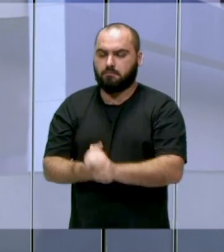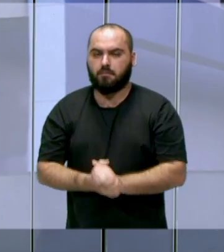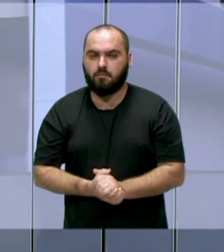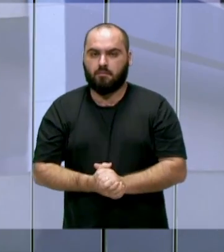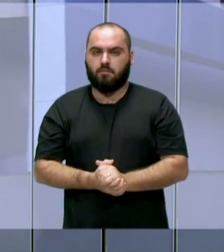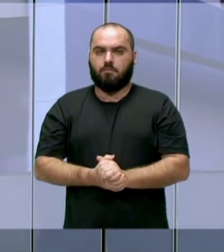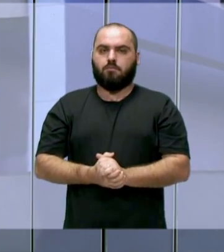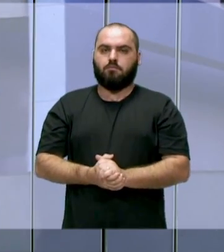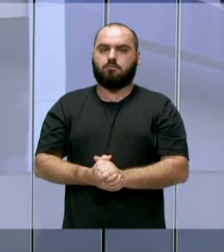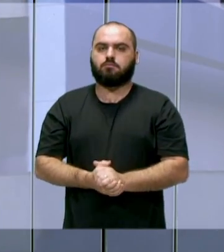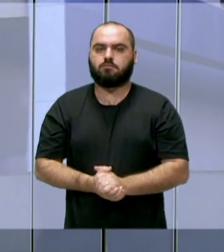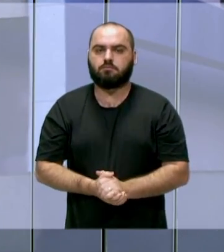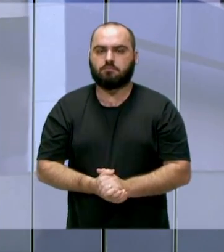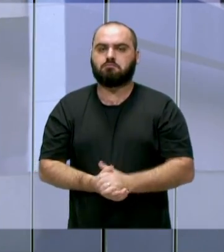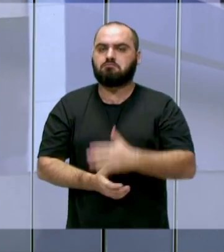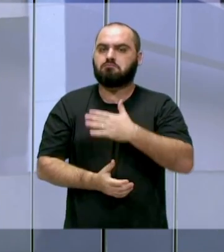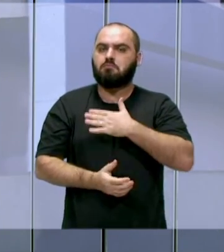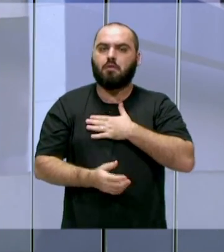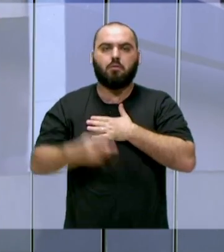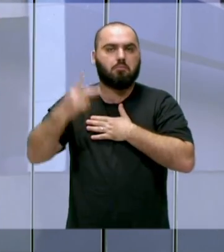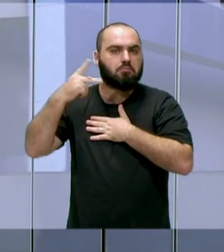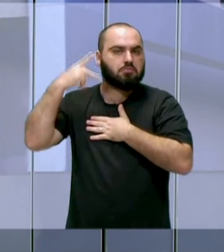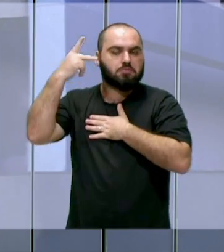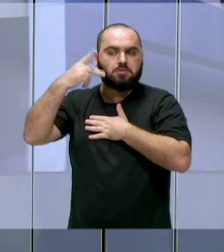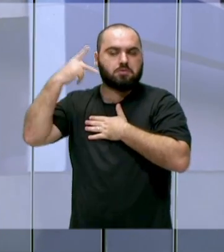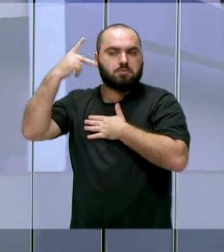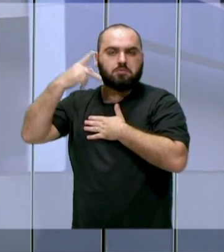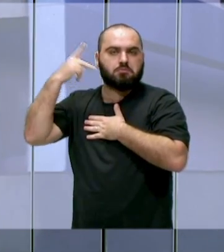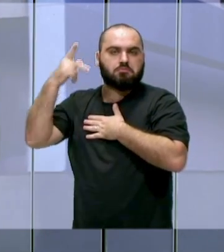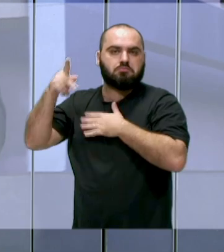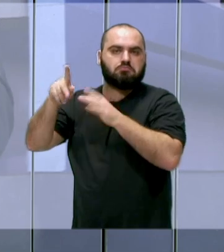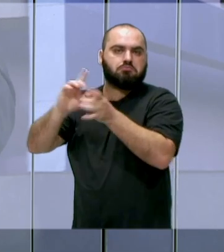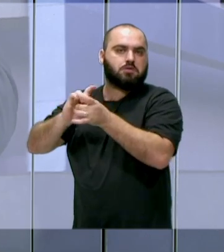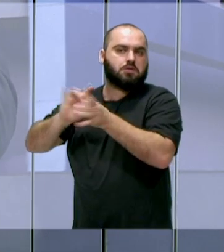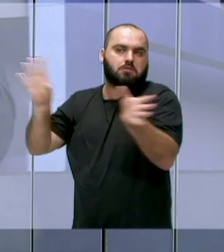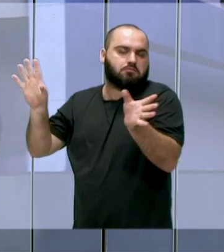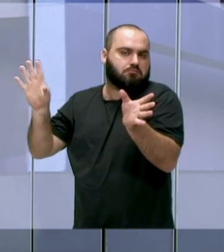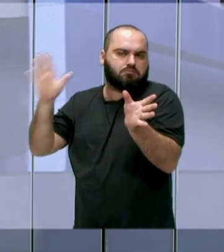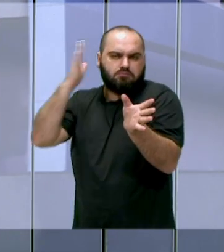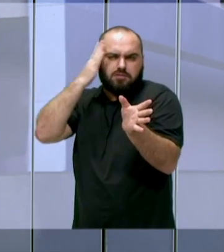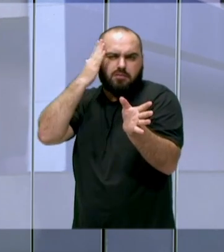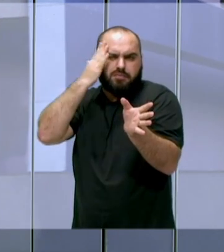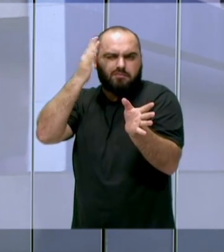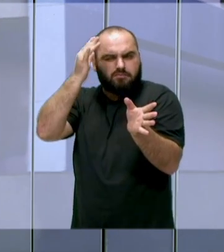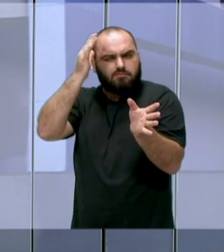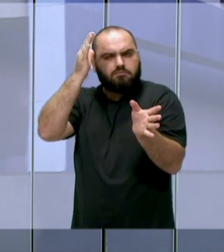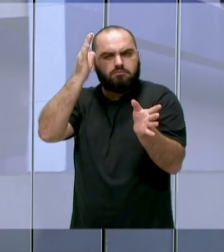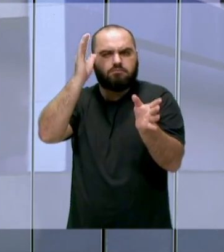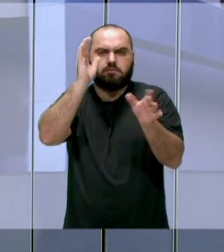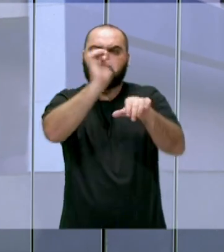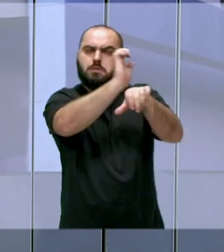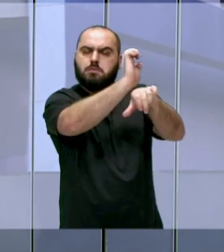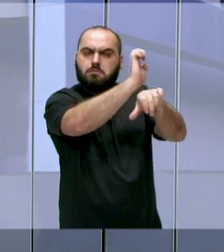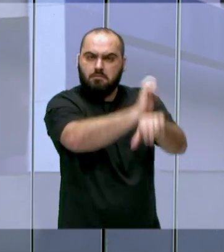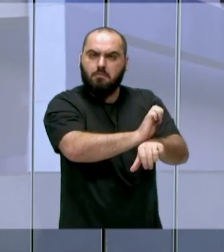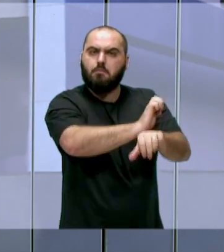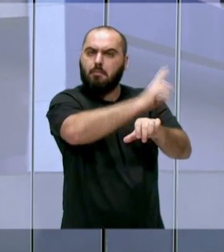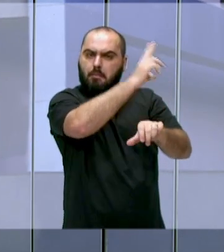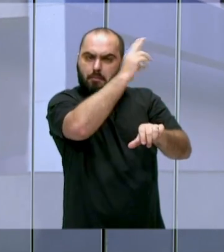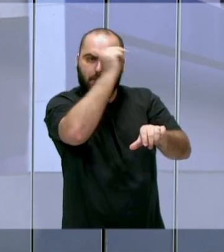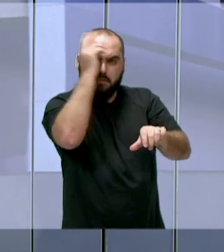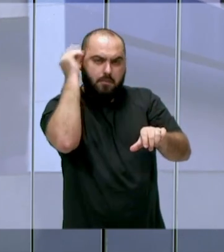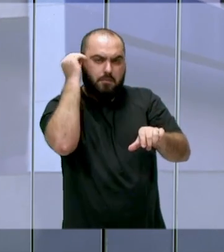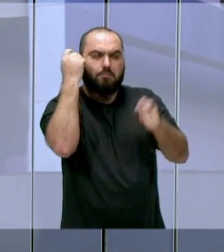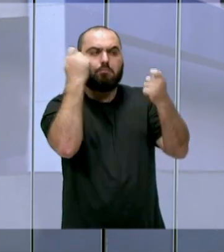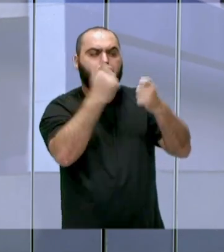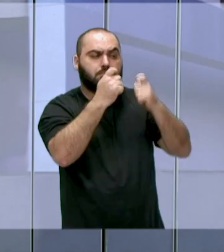sou um político liberal, acredito que o quanto menos Estado, melhor, acredito que o Estado, ele tenha que se